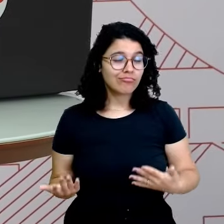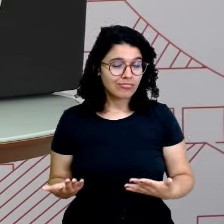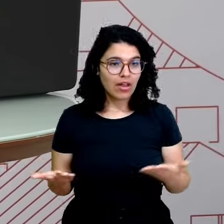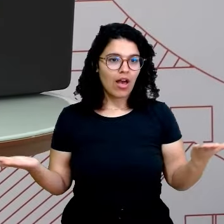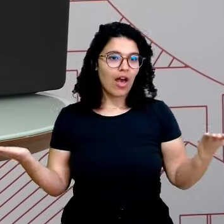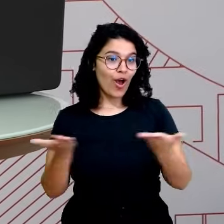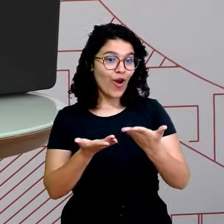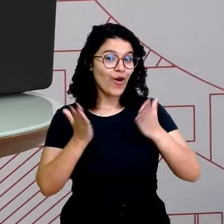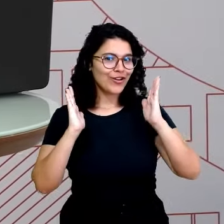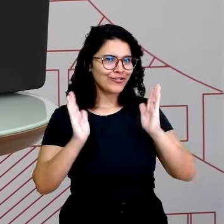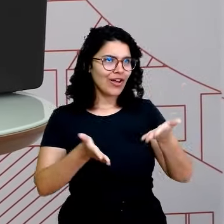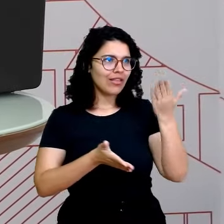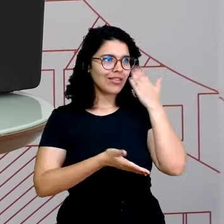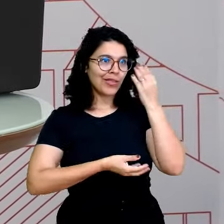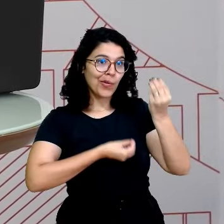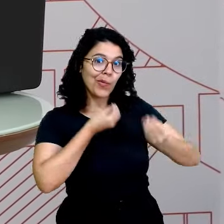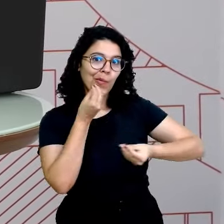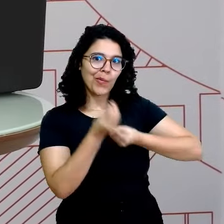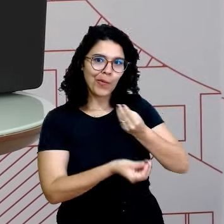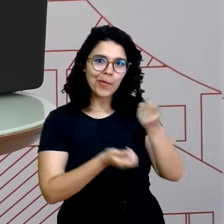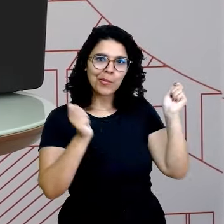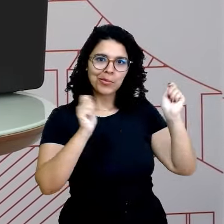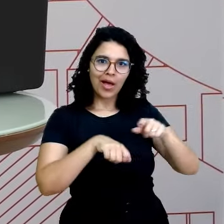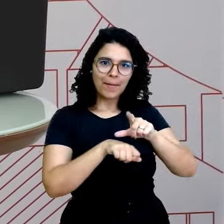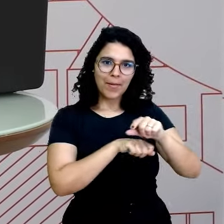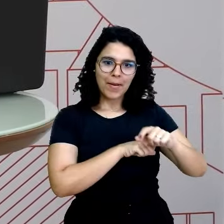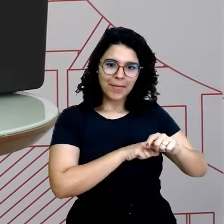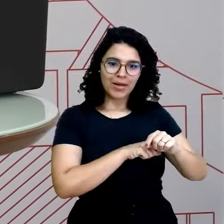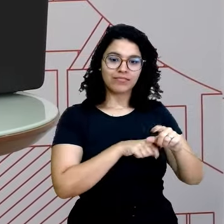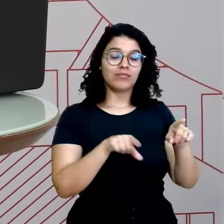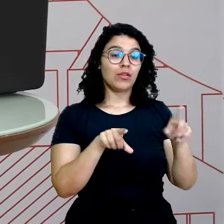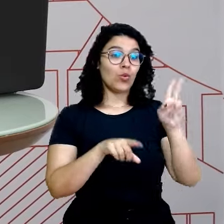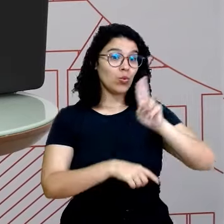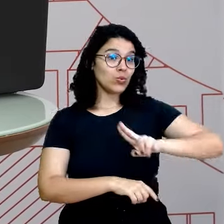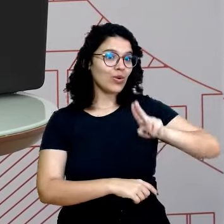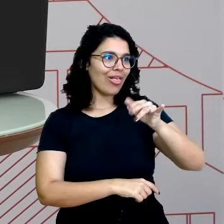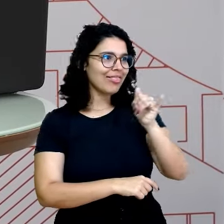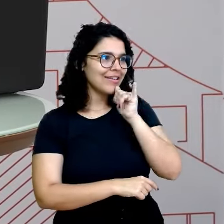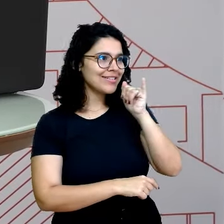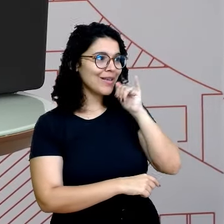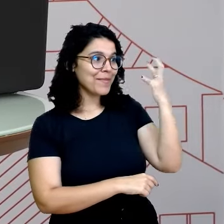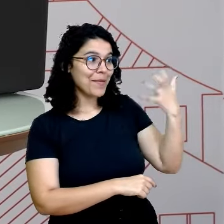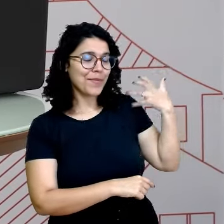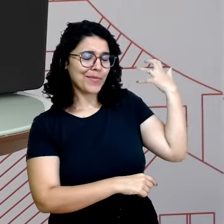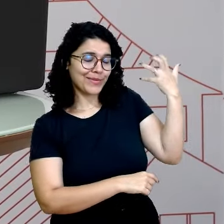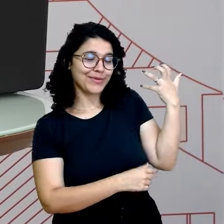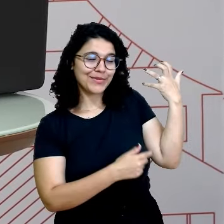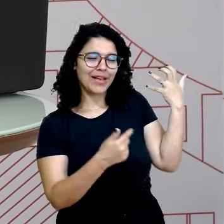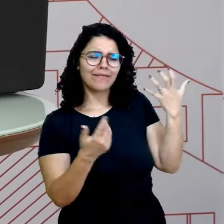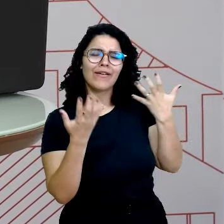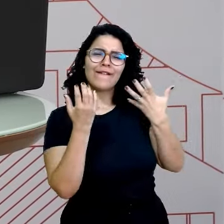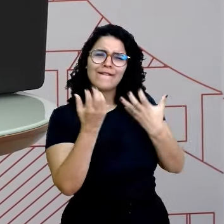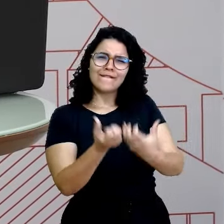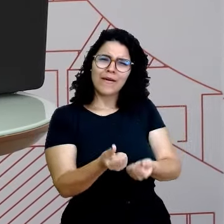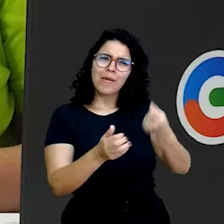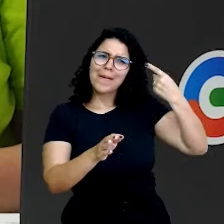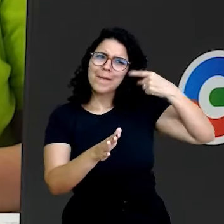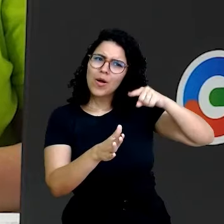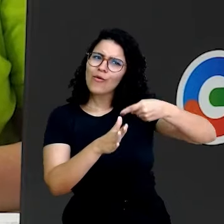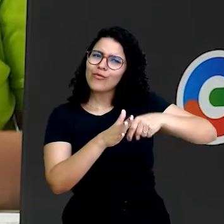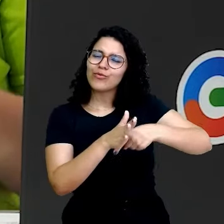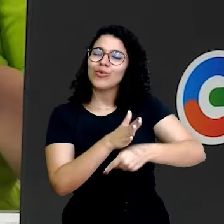entendemos como a argumentação funciona, tomando como exemplo a música, vamos levar essa discussão mais a fundo?